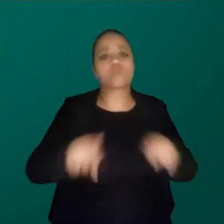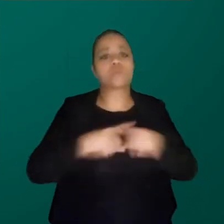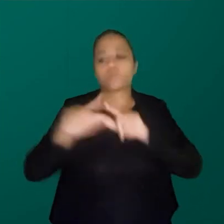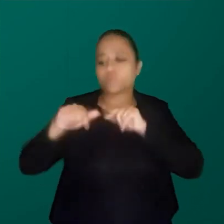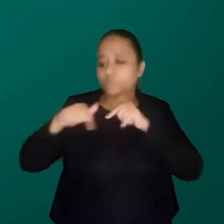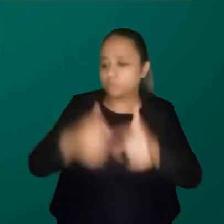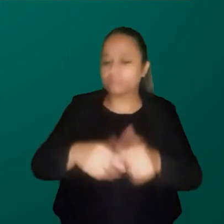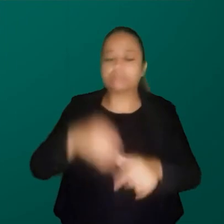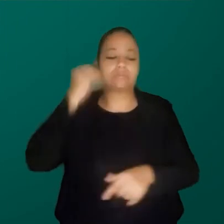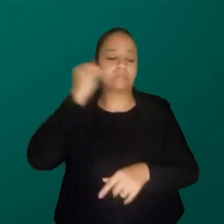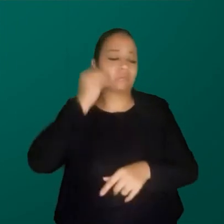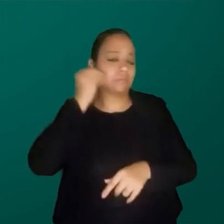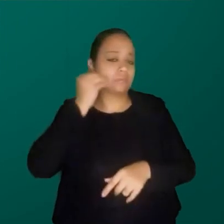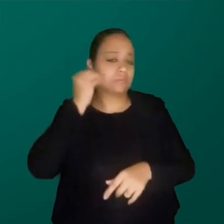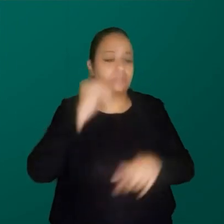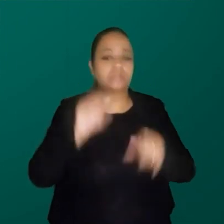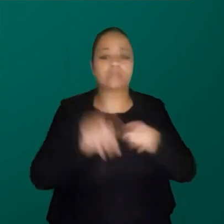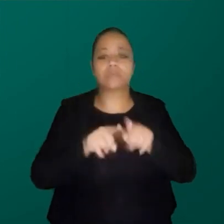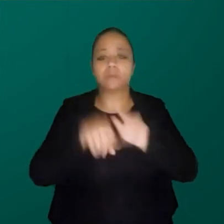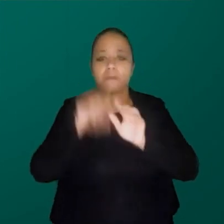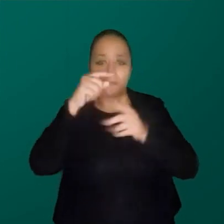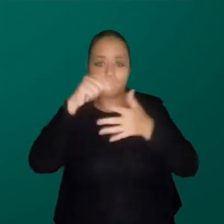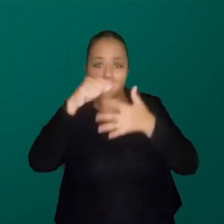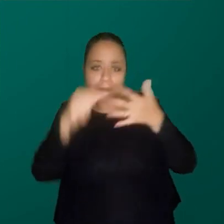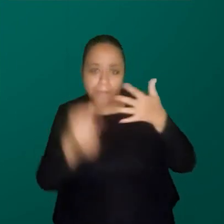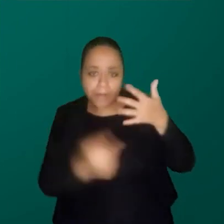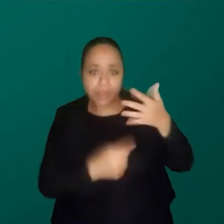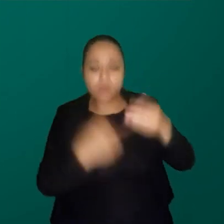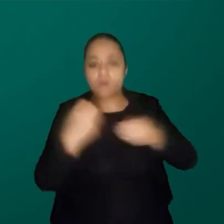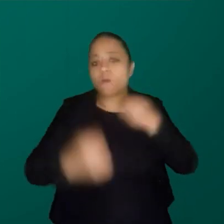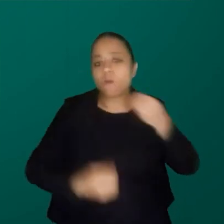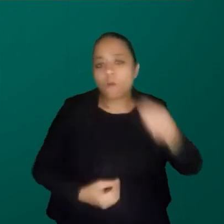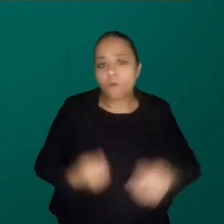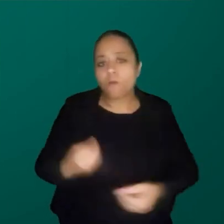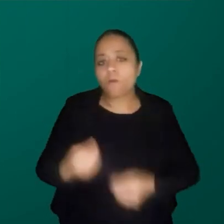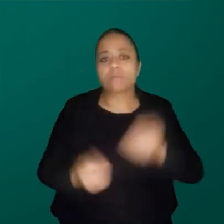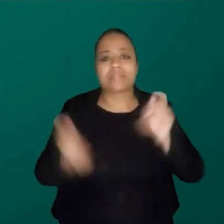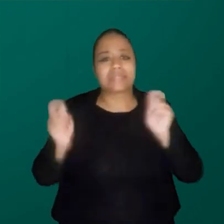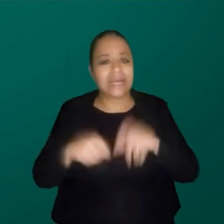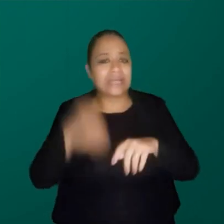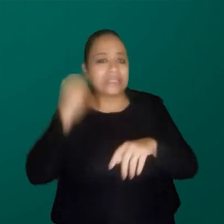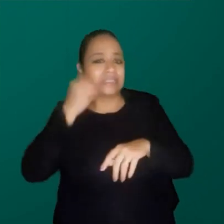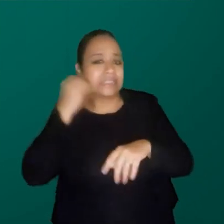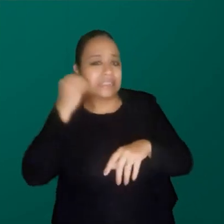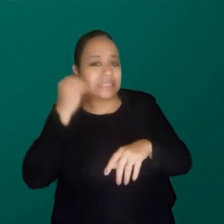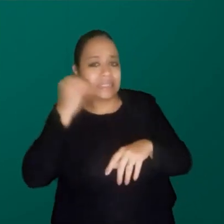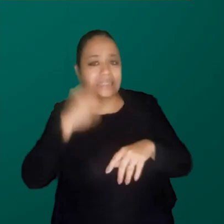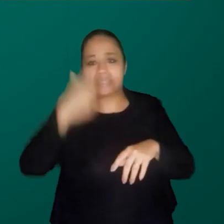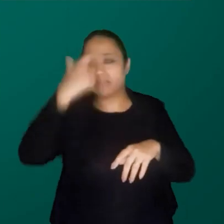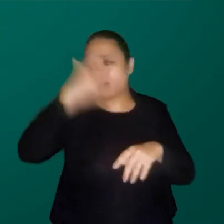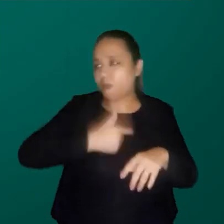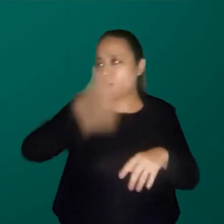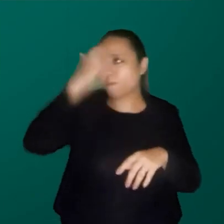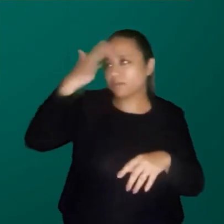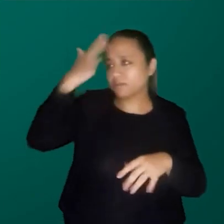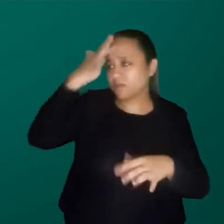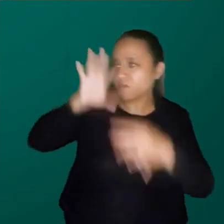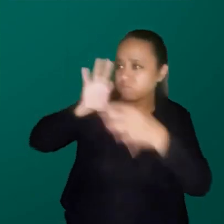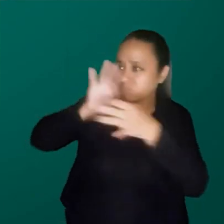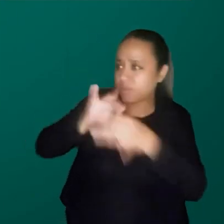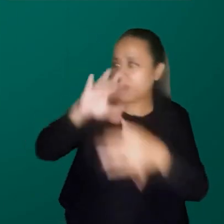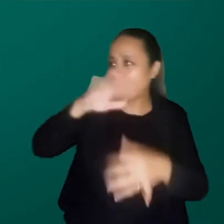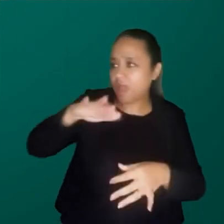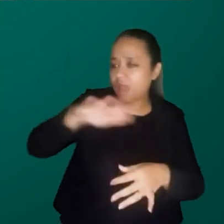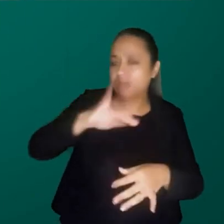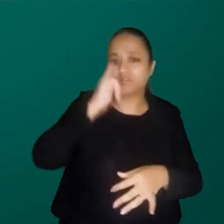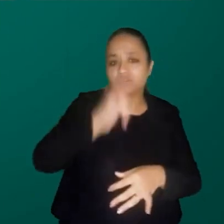experiências que eu acabei nomeando para vocês, como é que isso se conecta com o meu pensar divulgação científica